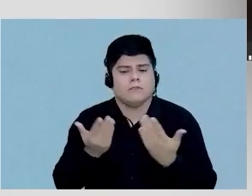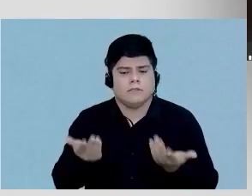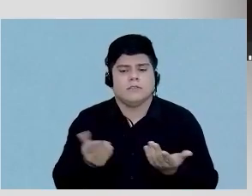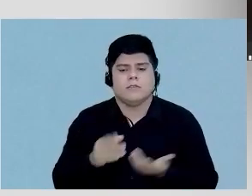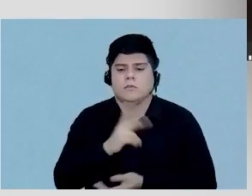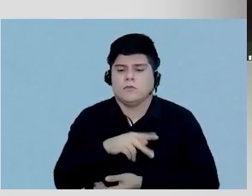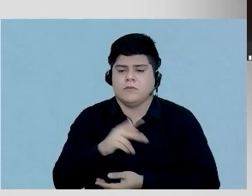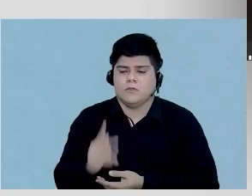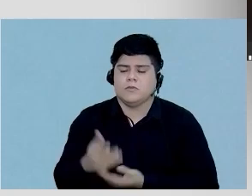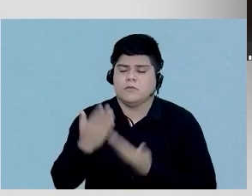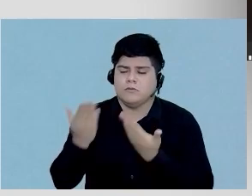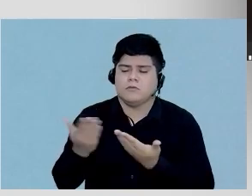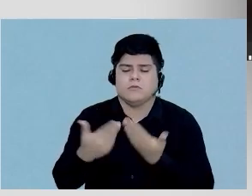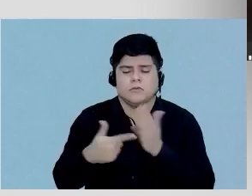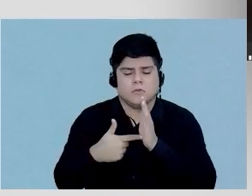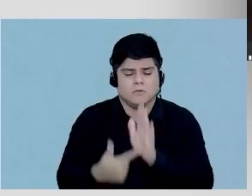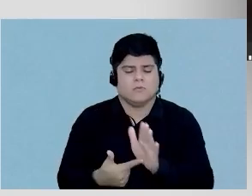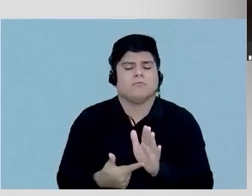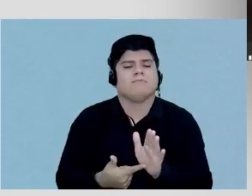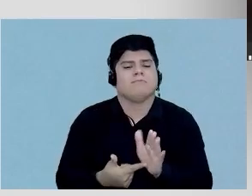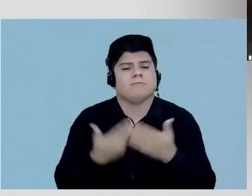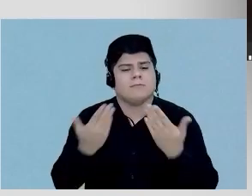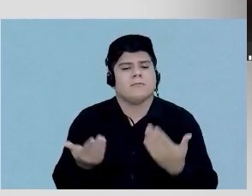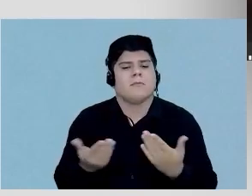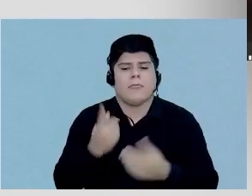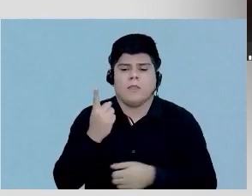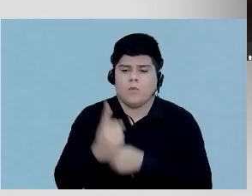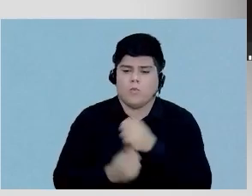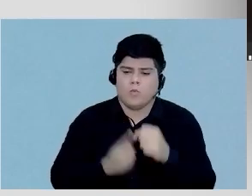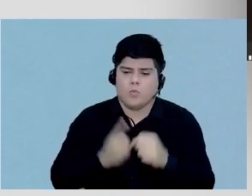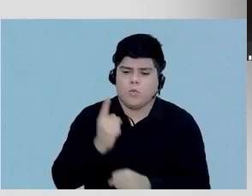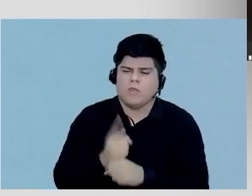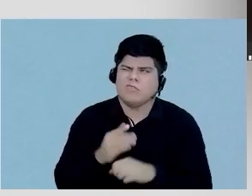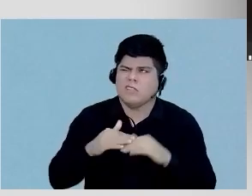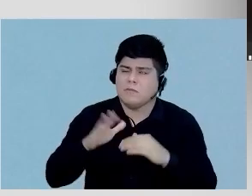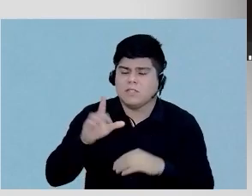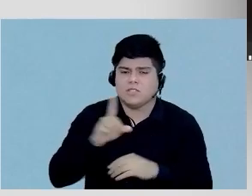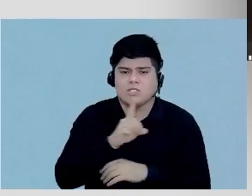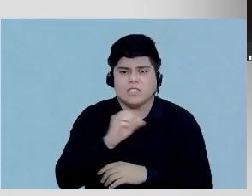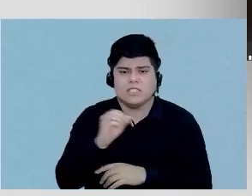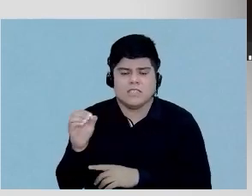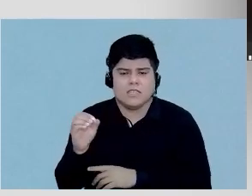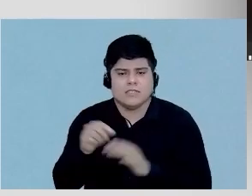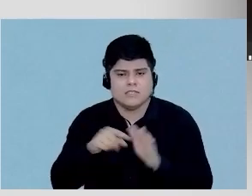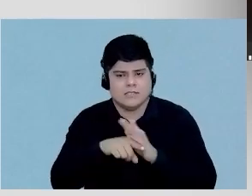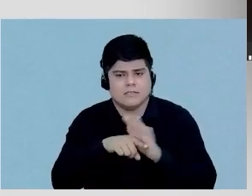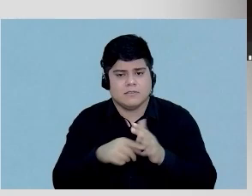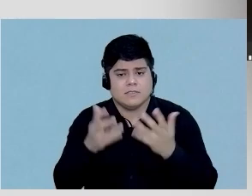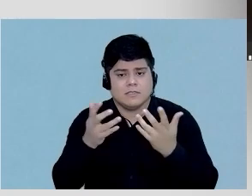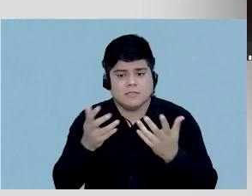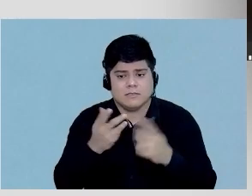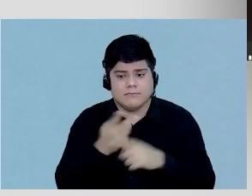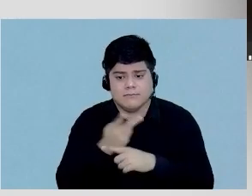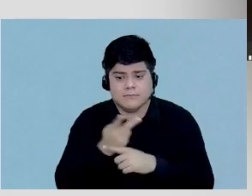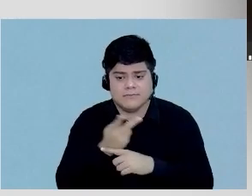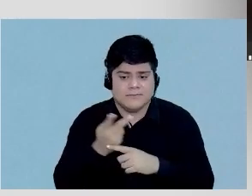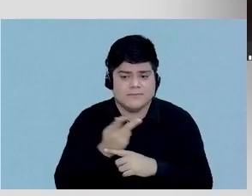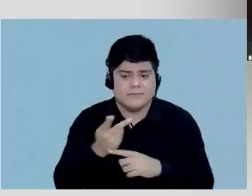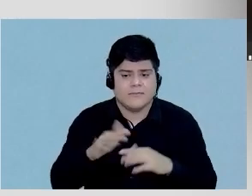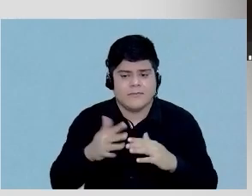Schwartz mostrou muito bem ele com um ano tem mais de 100 exames a gente está buscando isso já temos